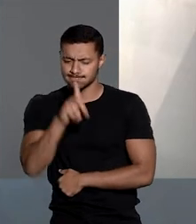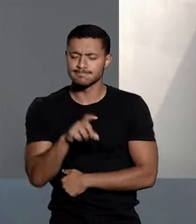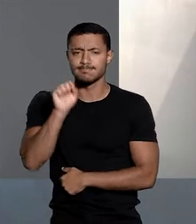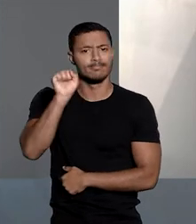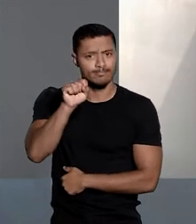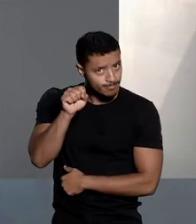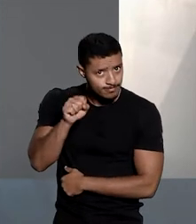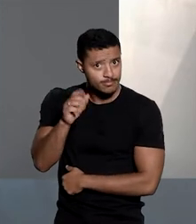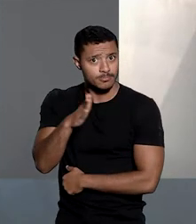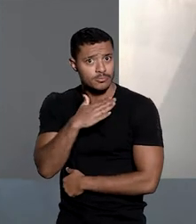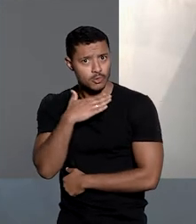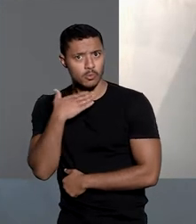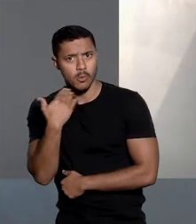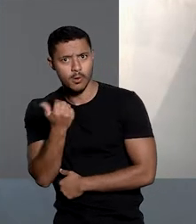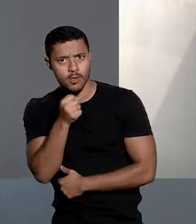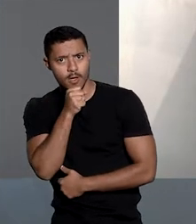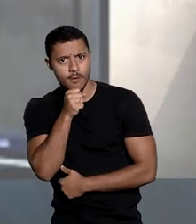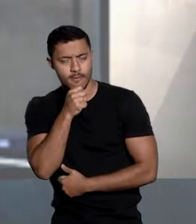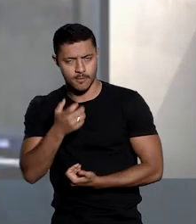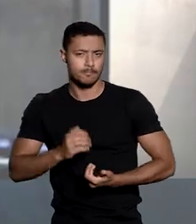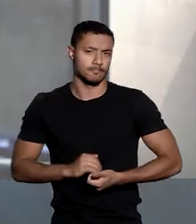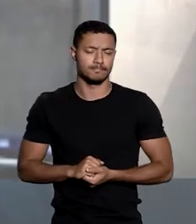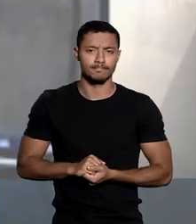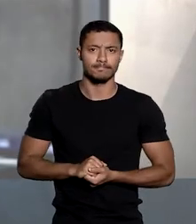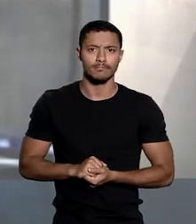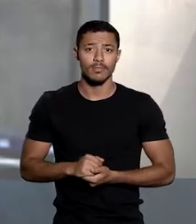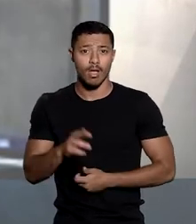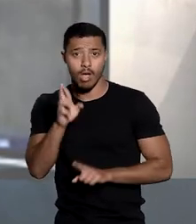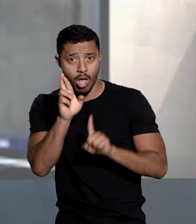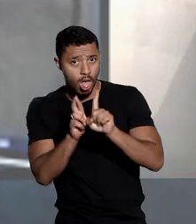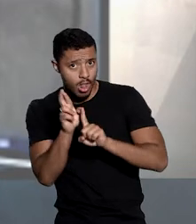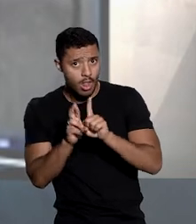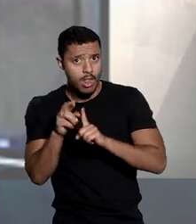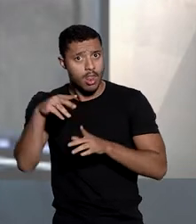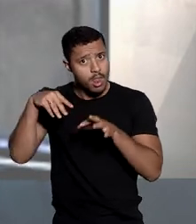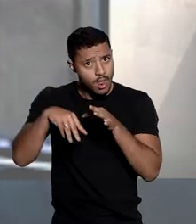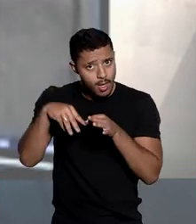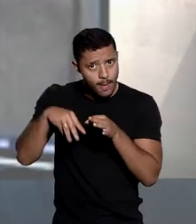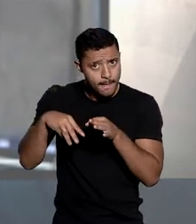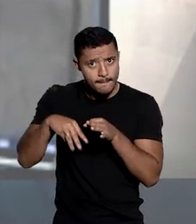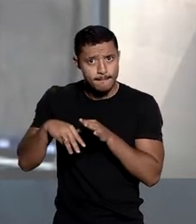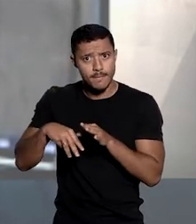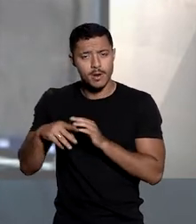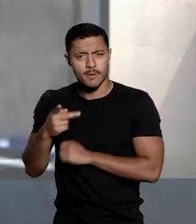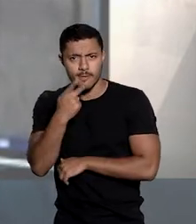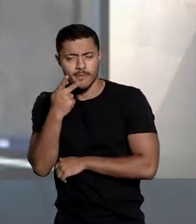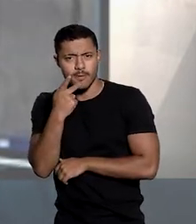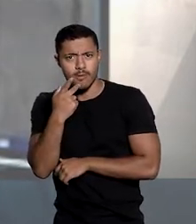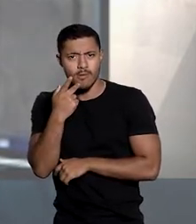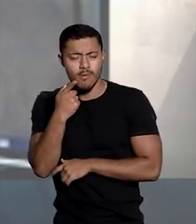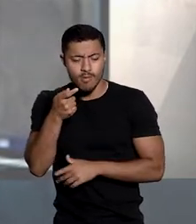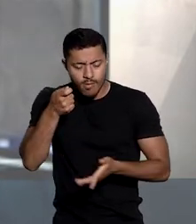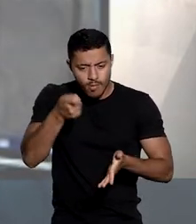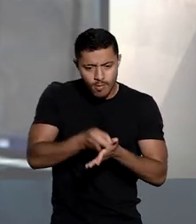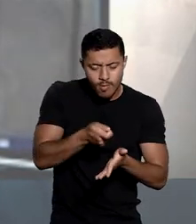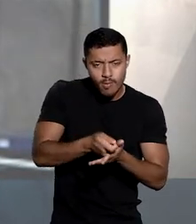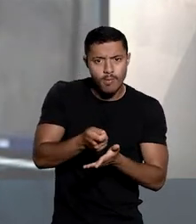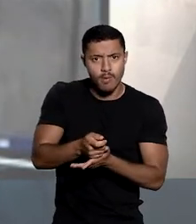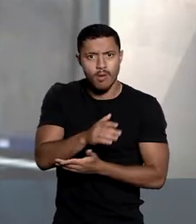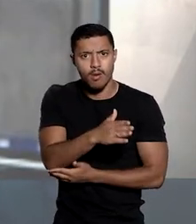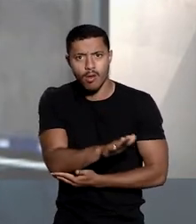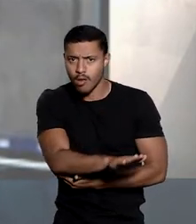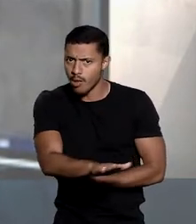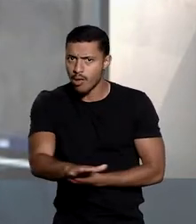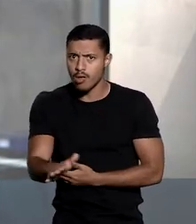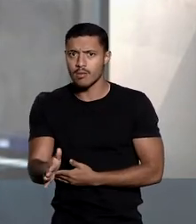benefício de pensão por morte do mantenedor. A relatora, ministra Suzete Magalhães, ressaltou que a pensão por morte deferida